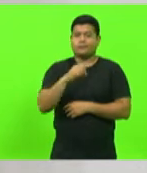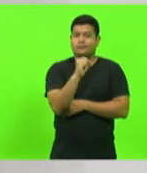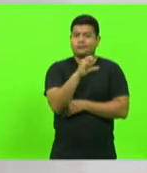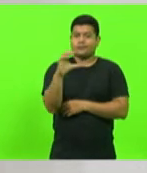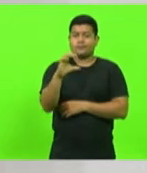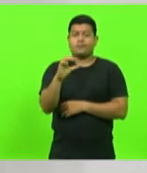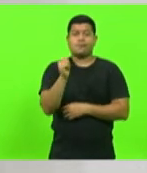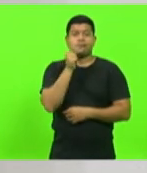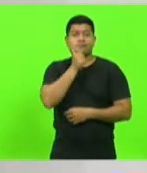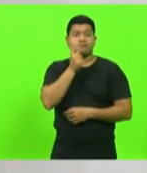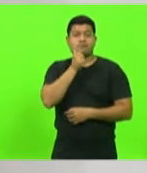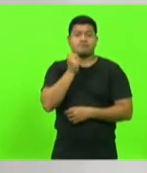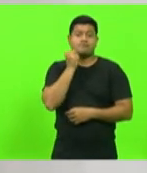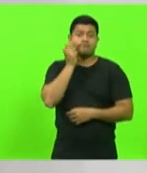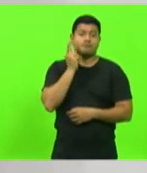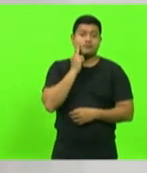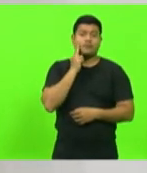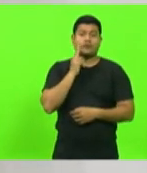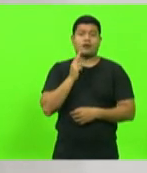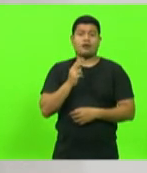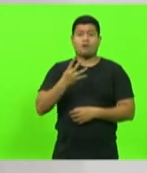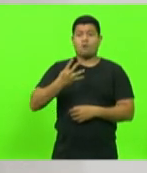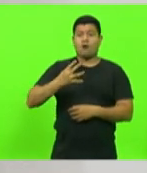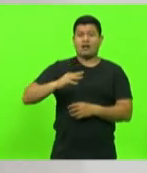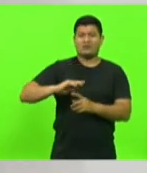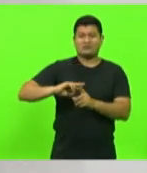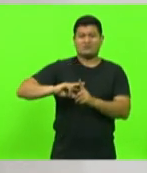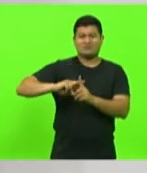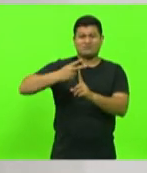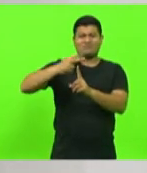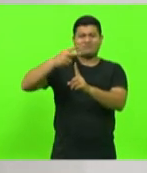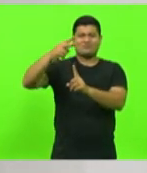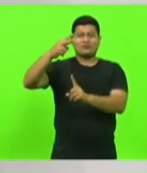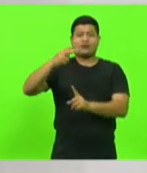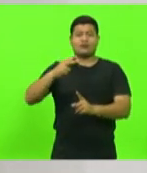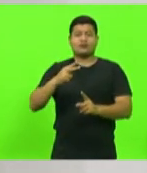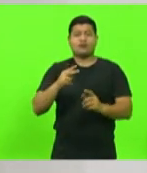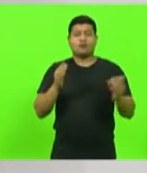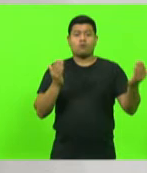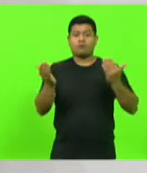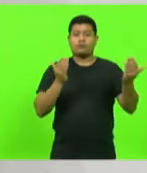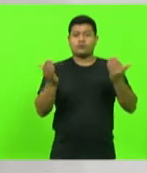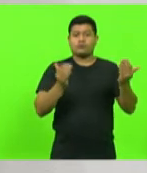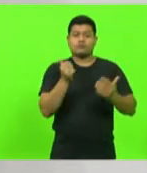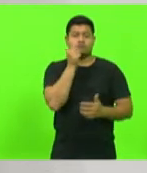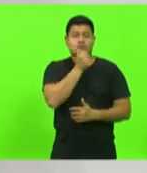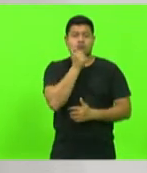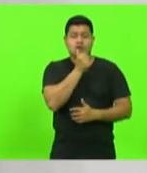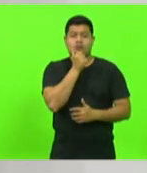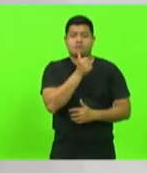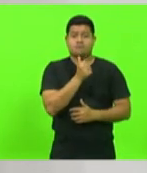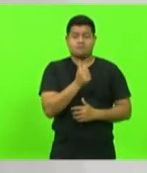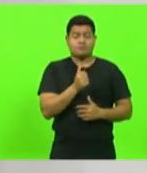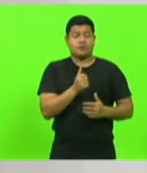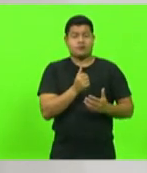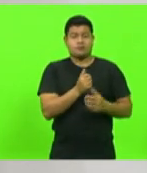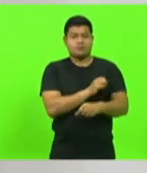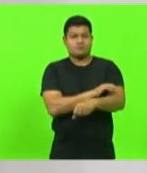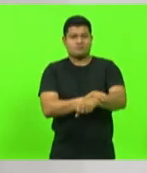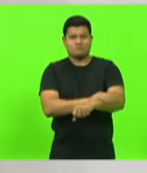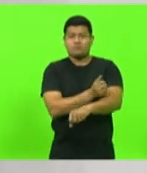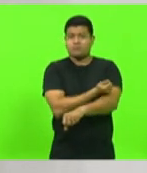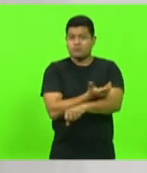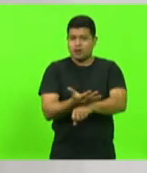são quatro vezes mais assassinadas do que mulheres brancas. Senhores e